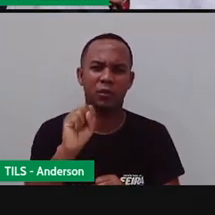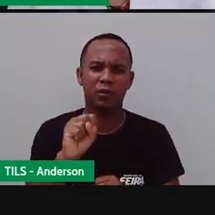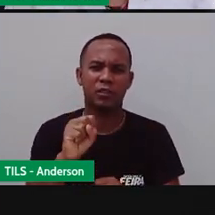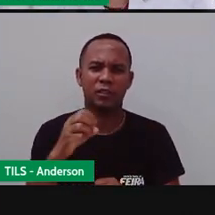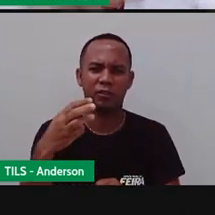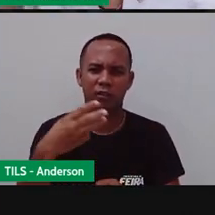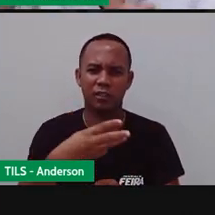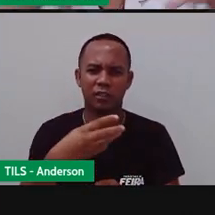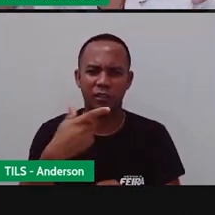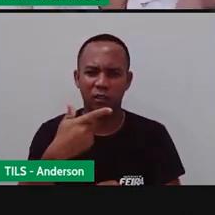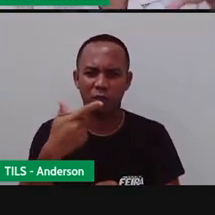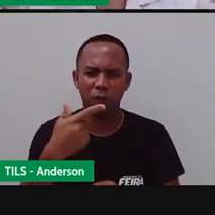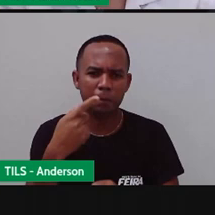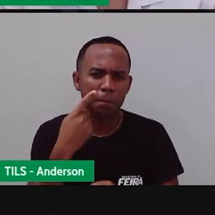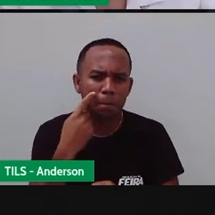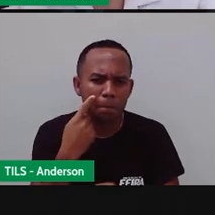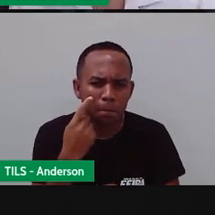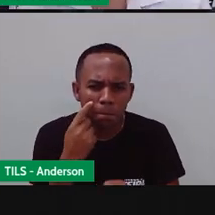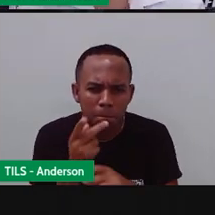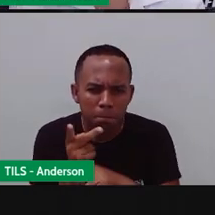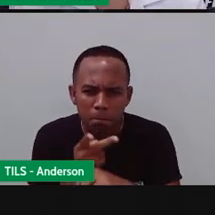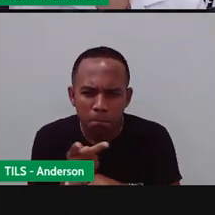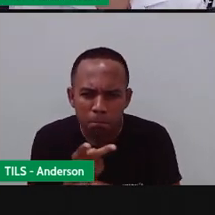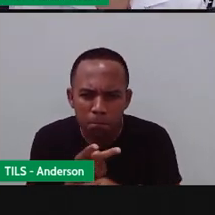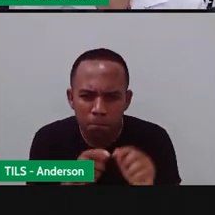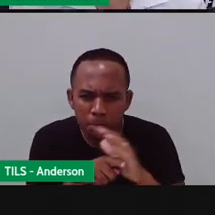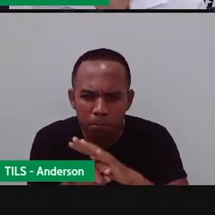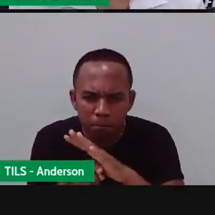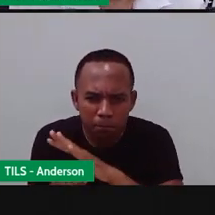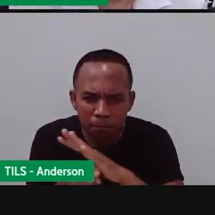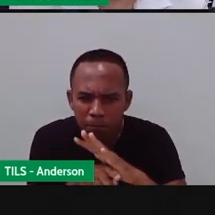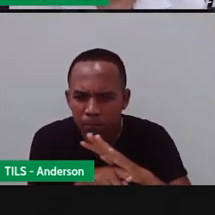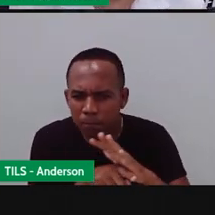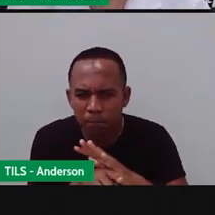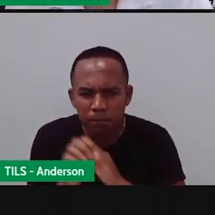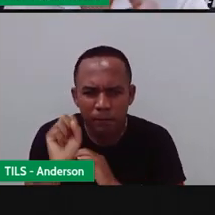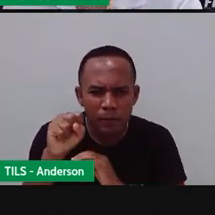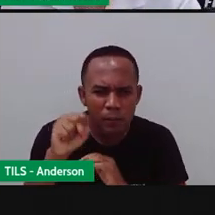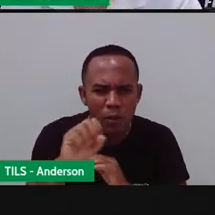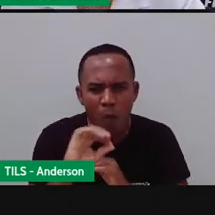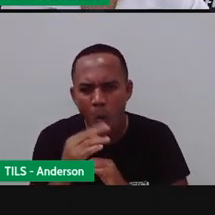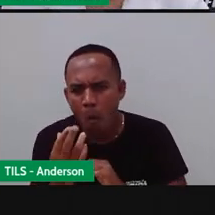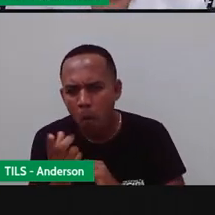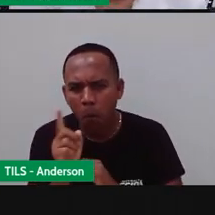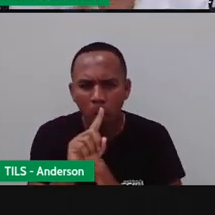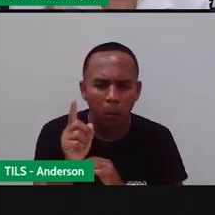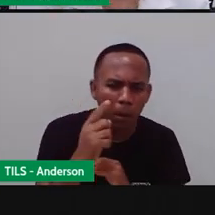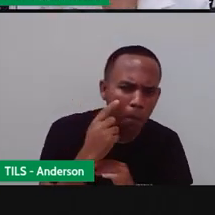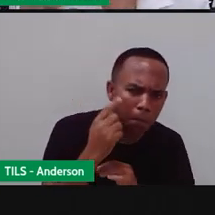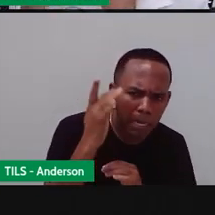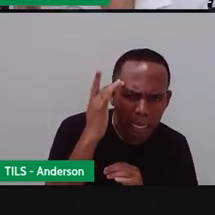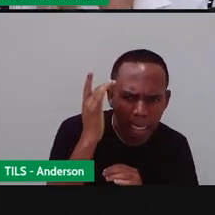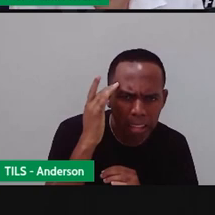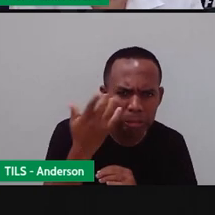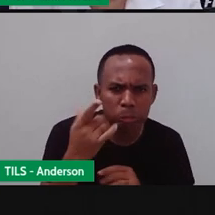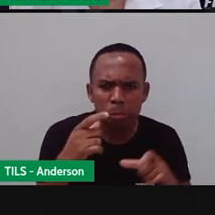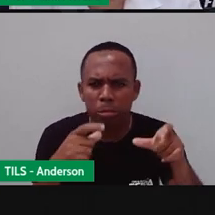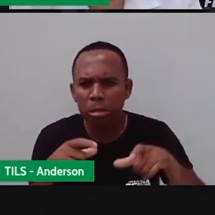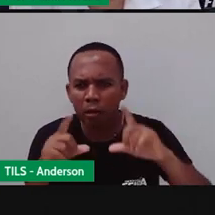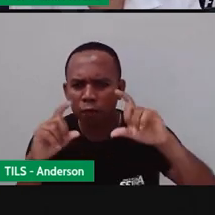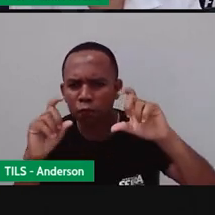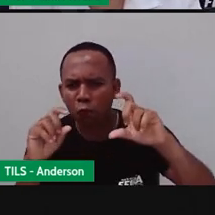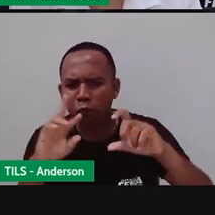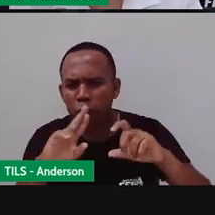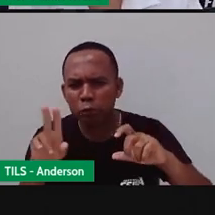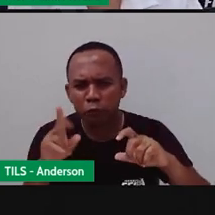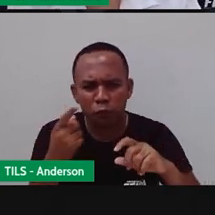certo, a gente fica tentando achar pequenas coisas, e assim, não, é tal lugar, olha isso aqui, eu acho que é a igreja da matriz por conta da